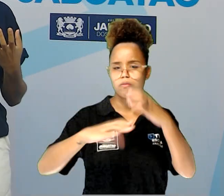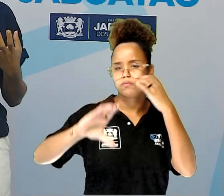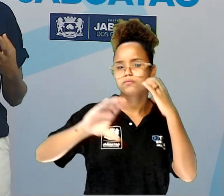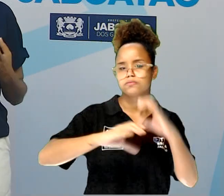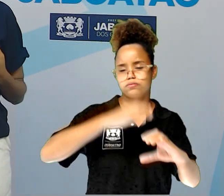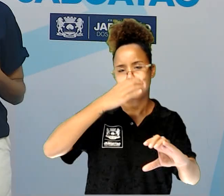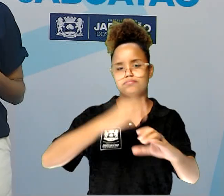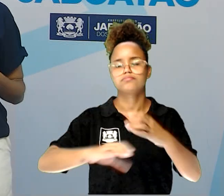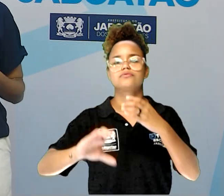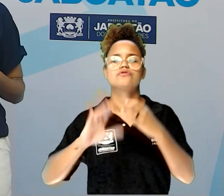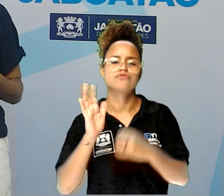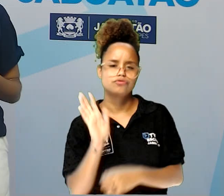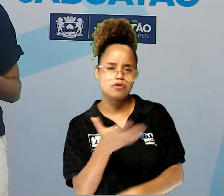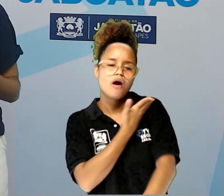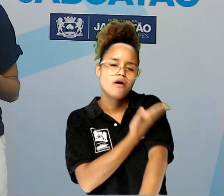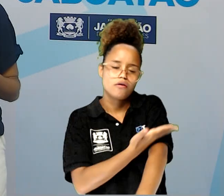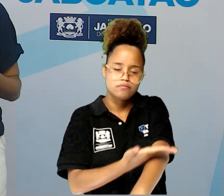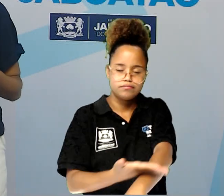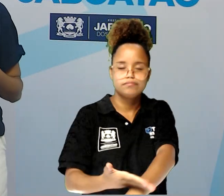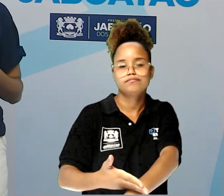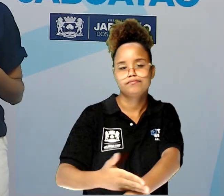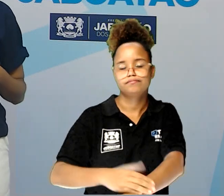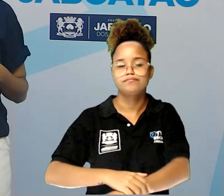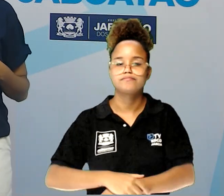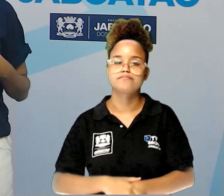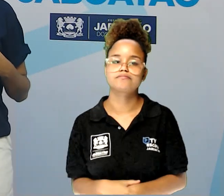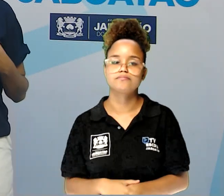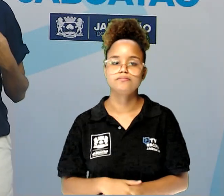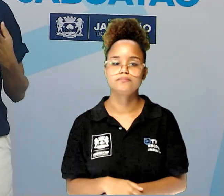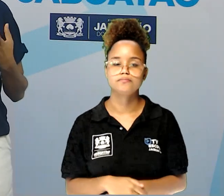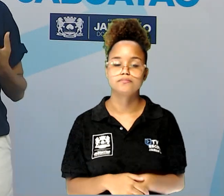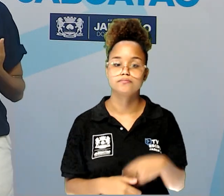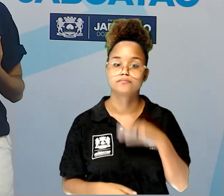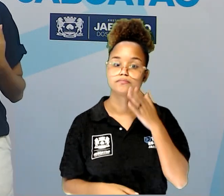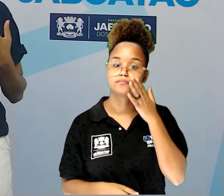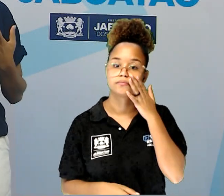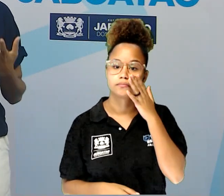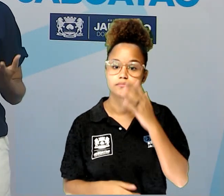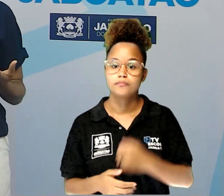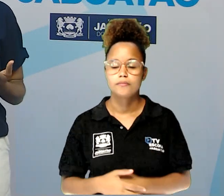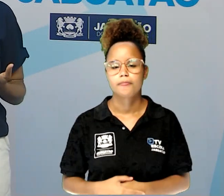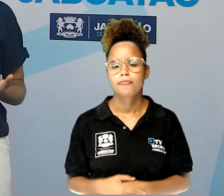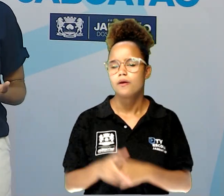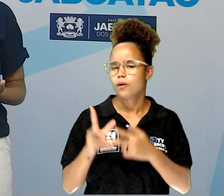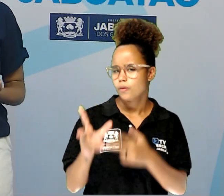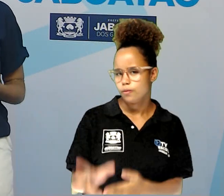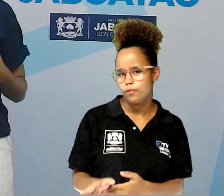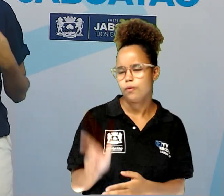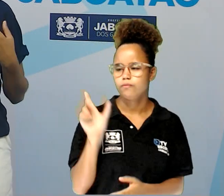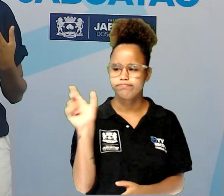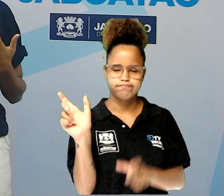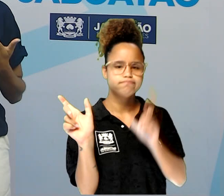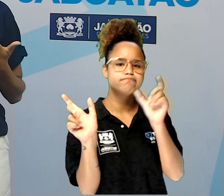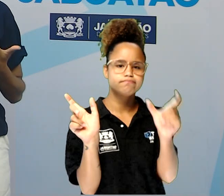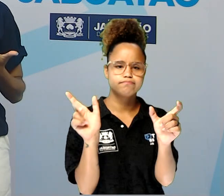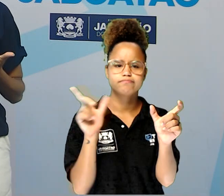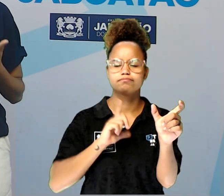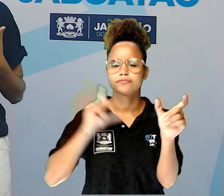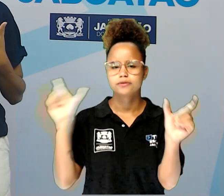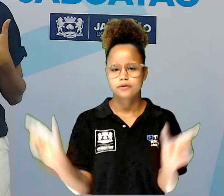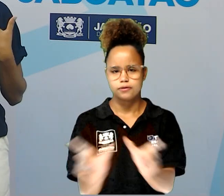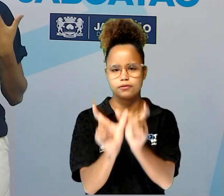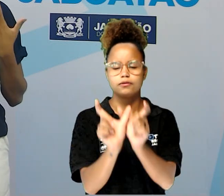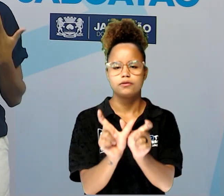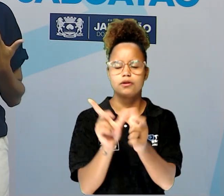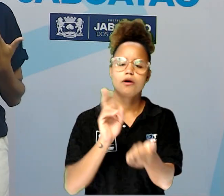a gente está acostumado a cantar, né? A prosódia, assim como a métrica, está ligada